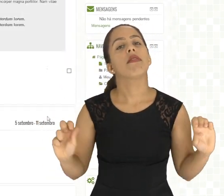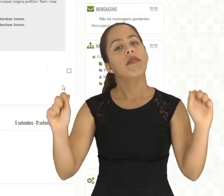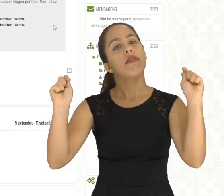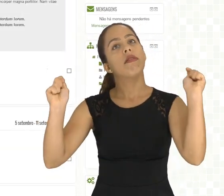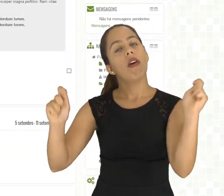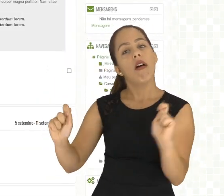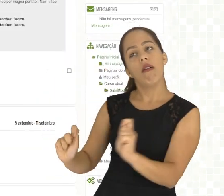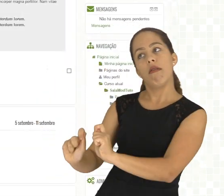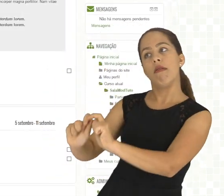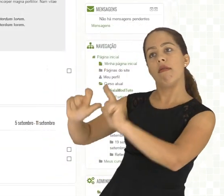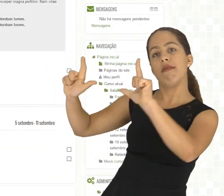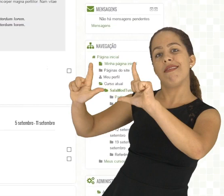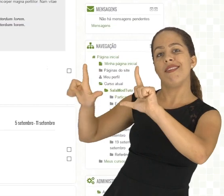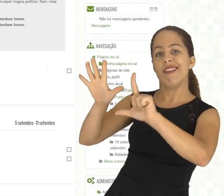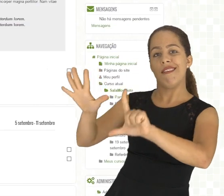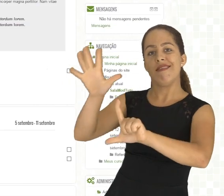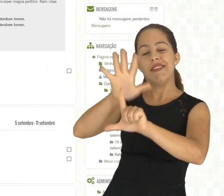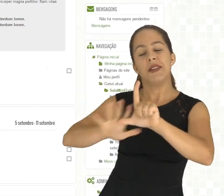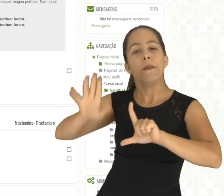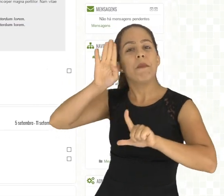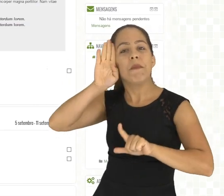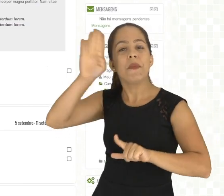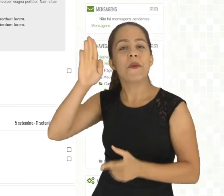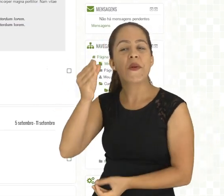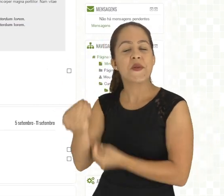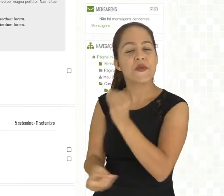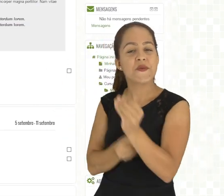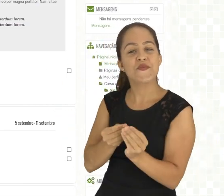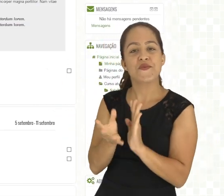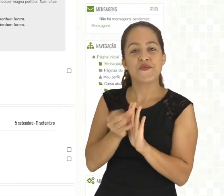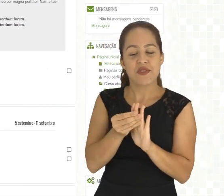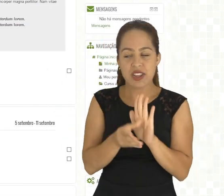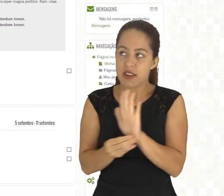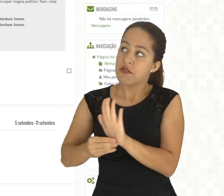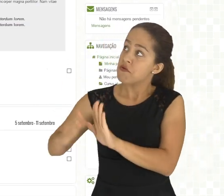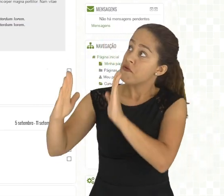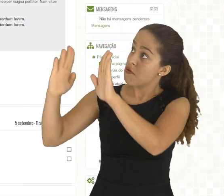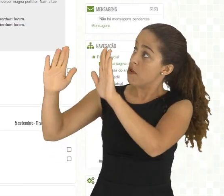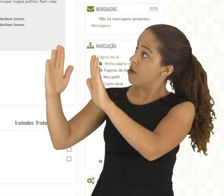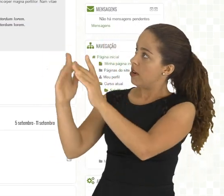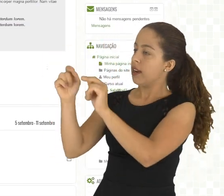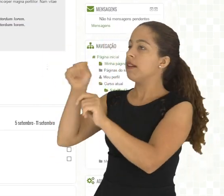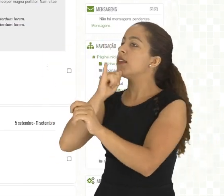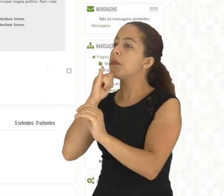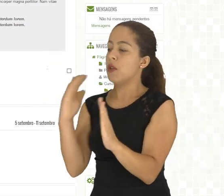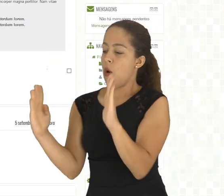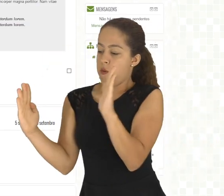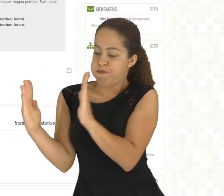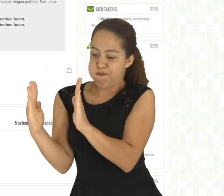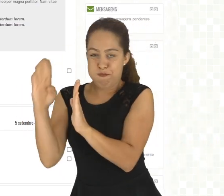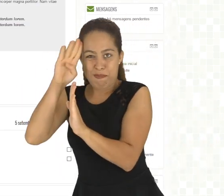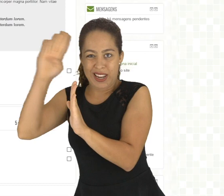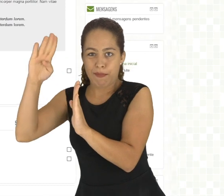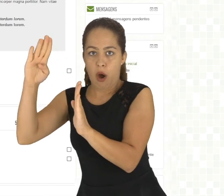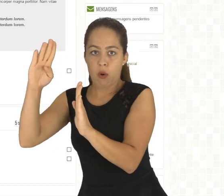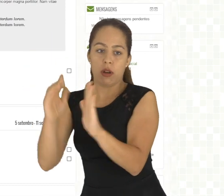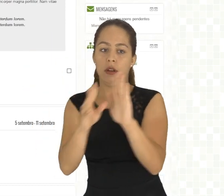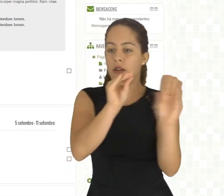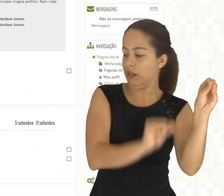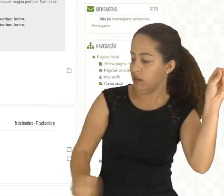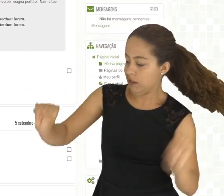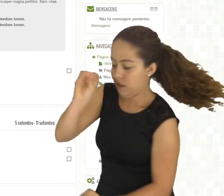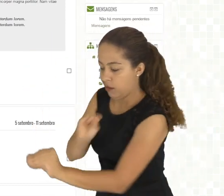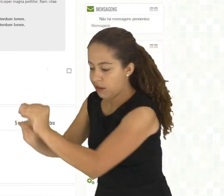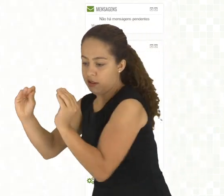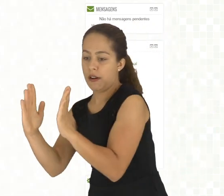possível ampliar a área principal do conteúdo, se você quer. E para voltar, basta clicar